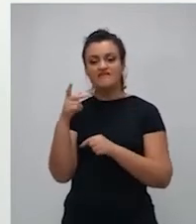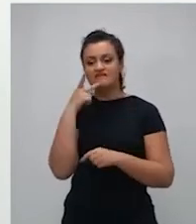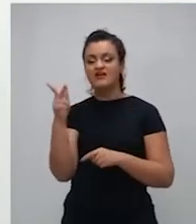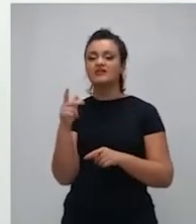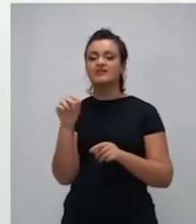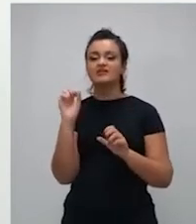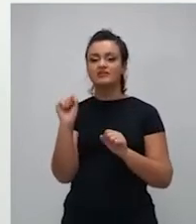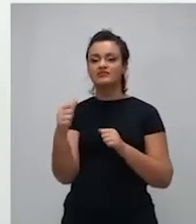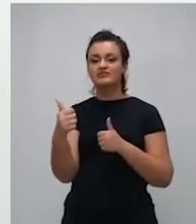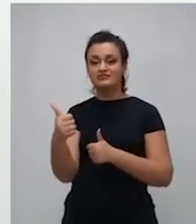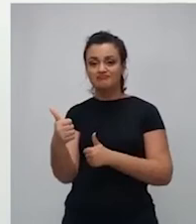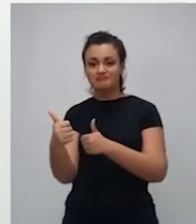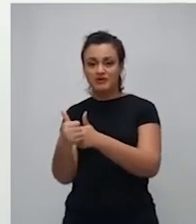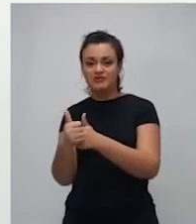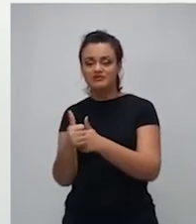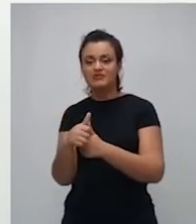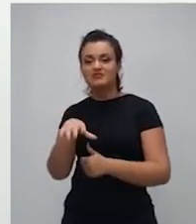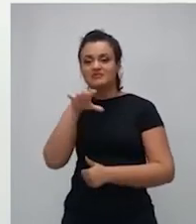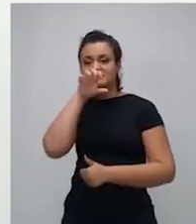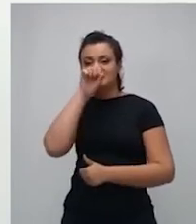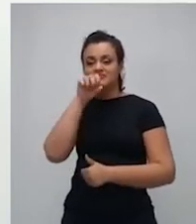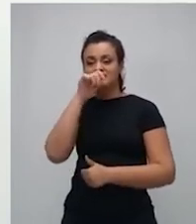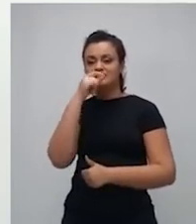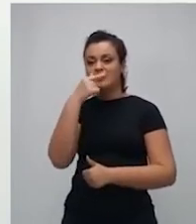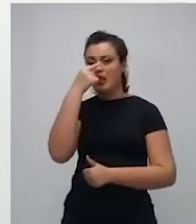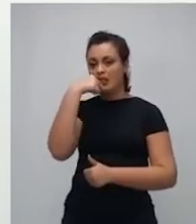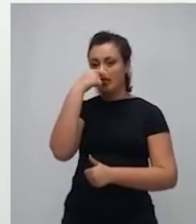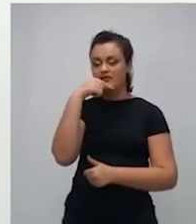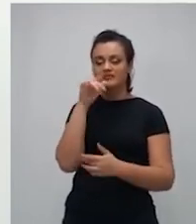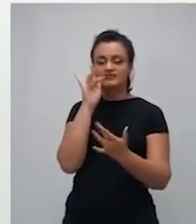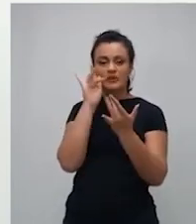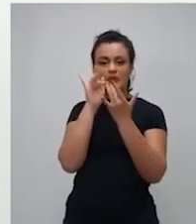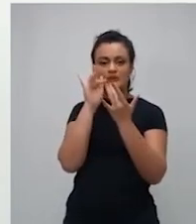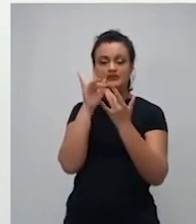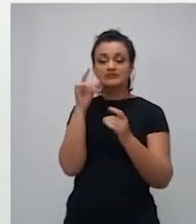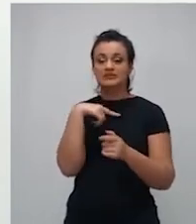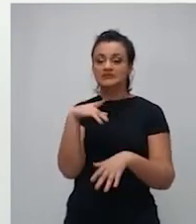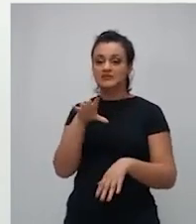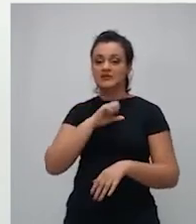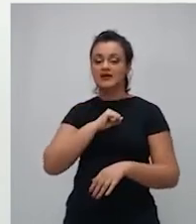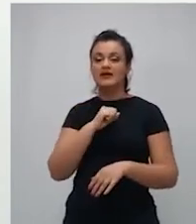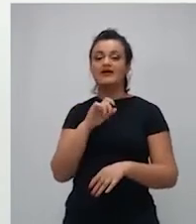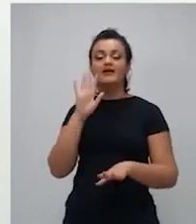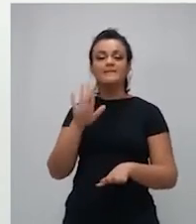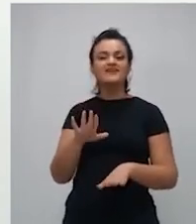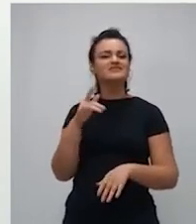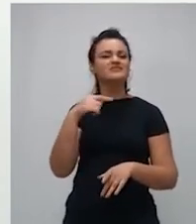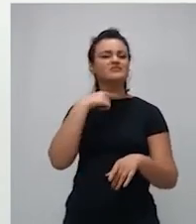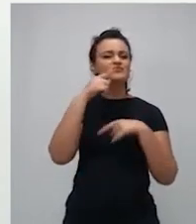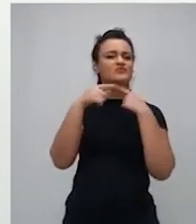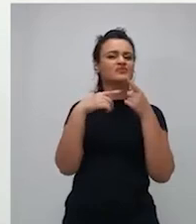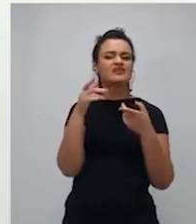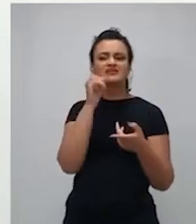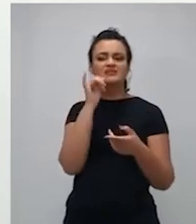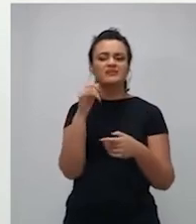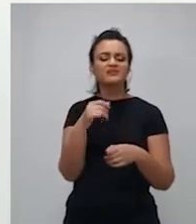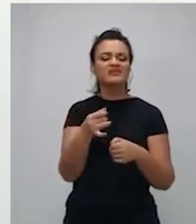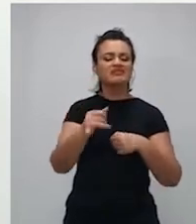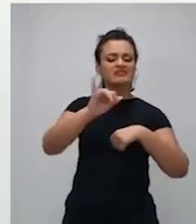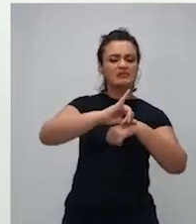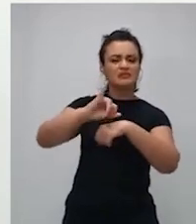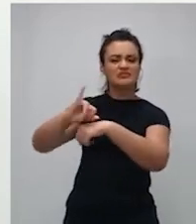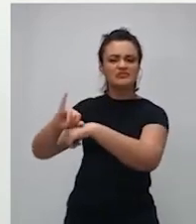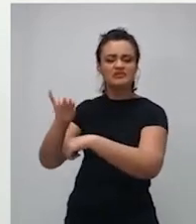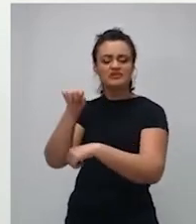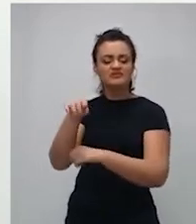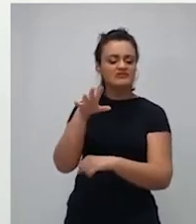pela respiração e secreção, que nós já sabemos, mas também há dúvidas quanto ao manuseio de objetos e resíduos de pessoas